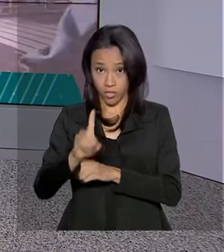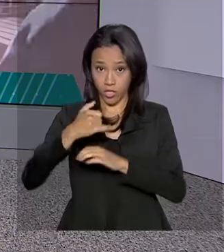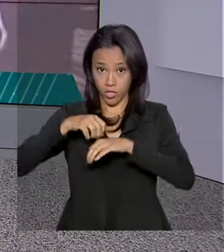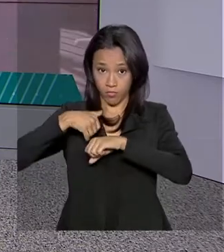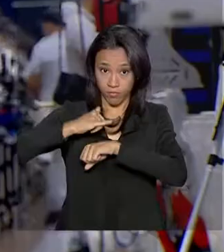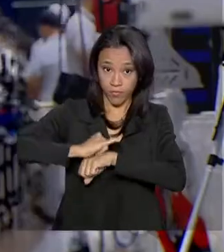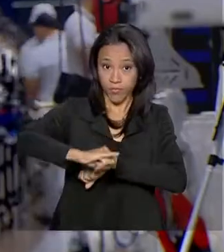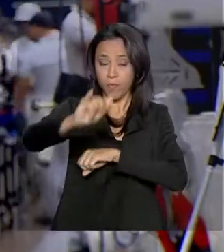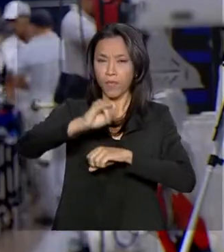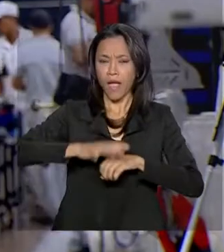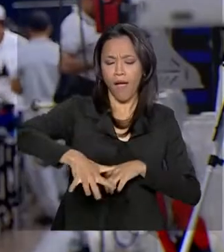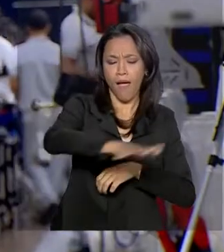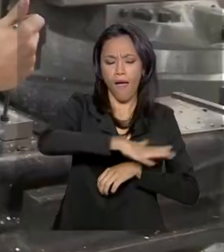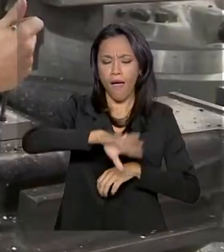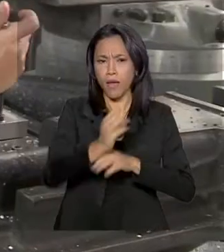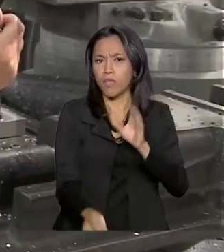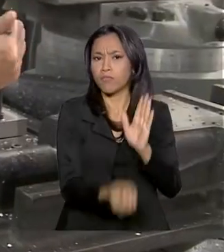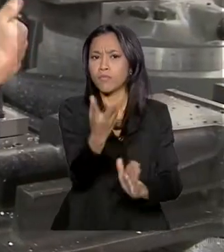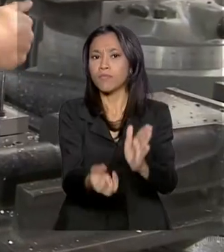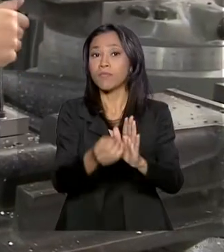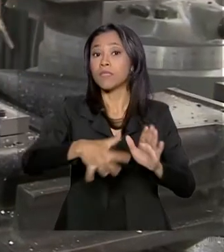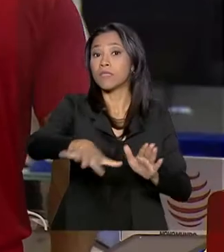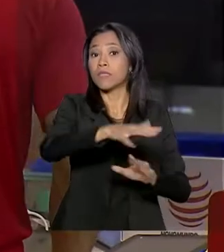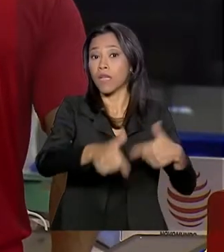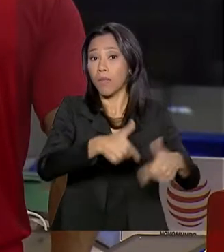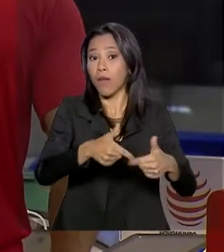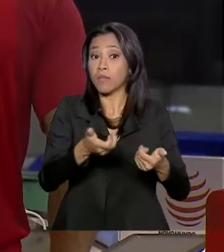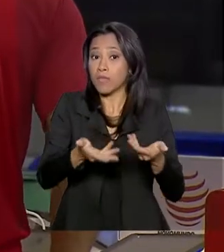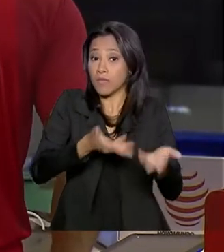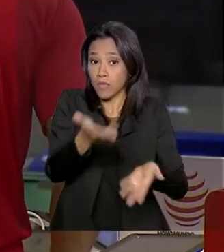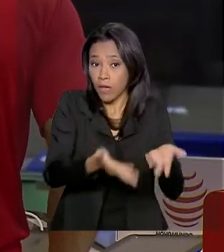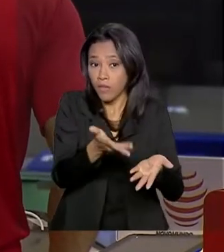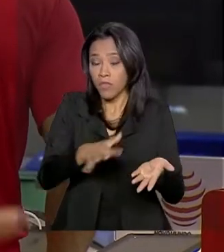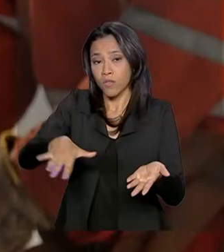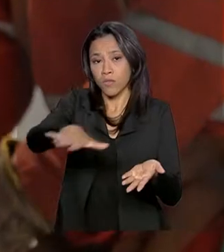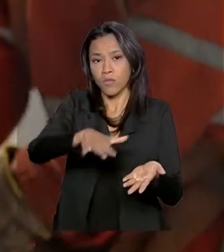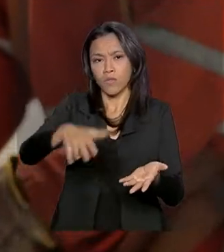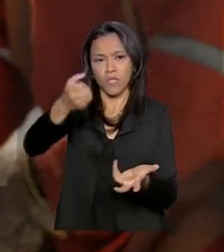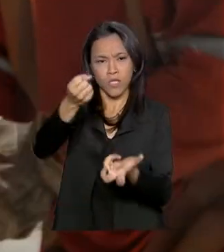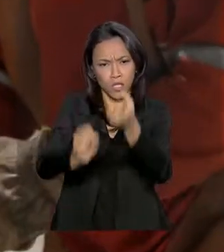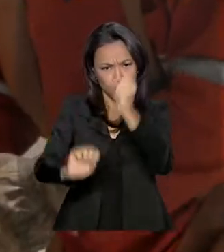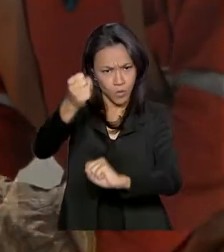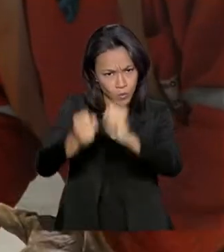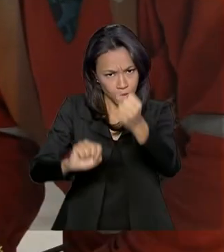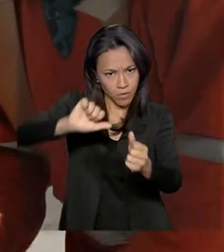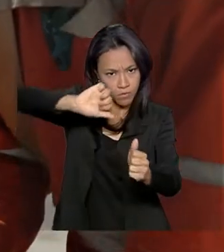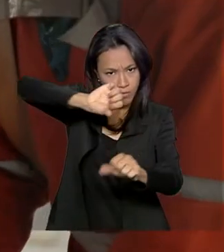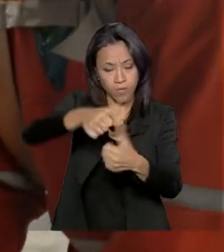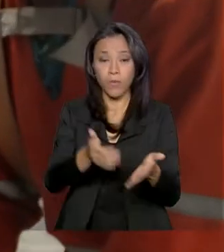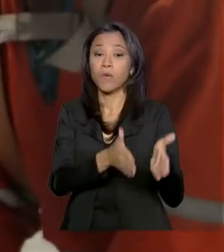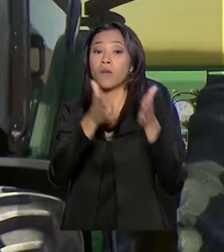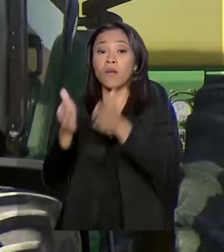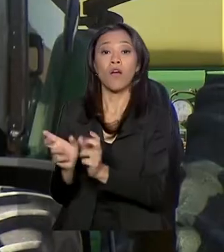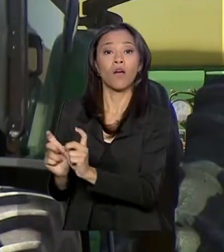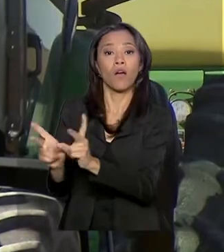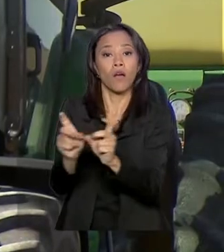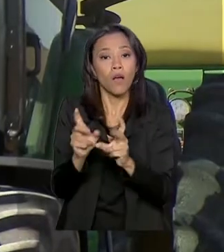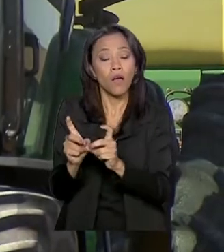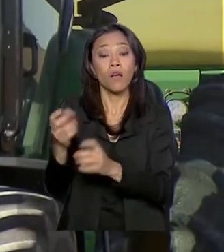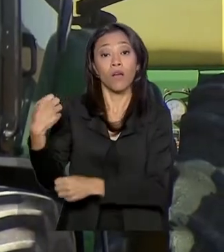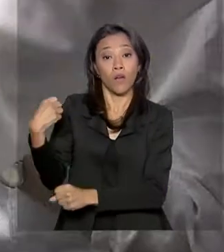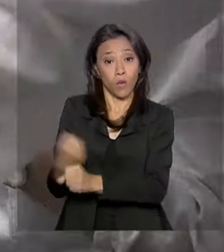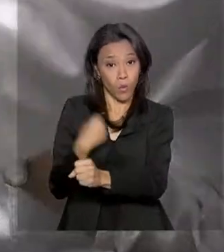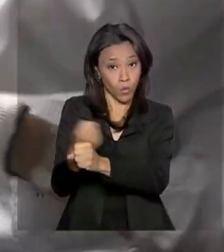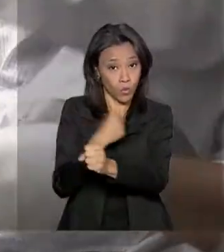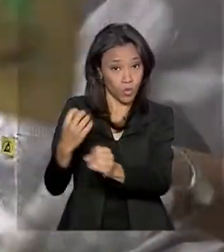setores que mais geraram empregos foram serviços, indústria da transformação, comércio, construção civil